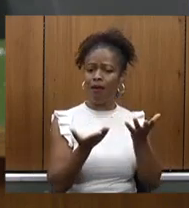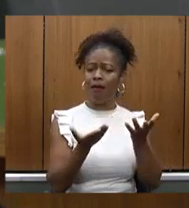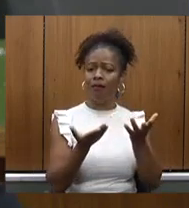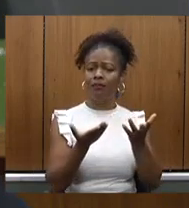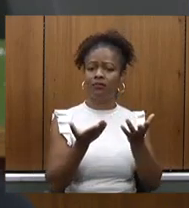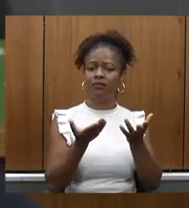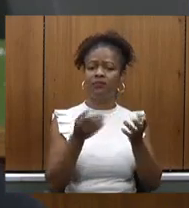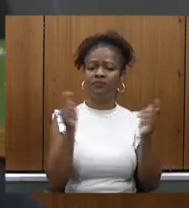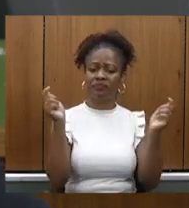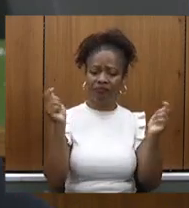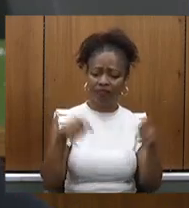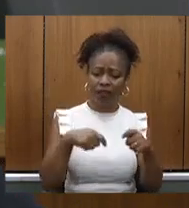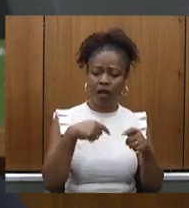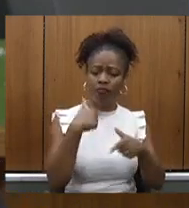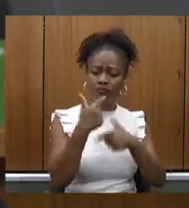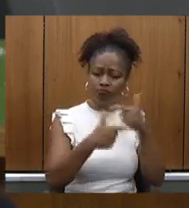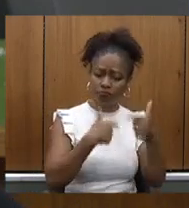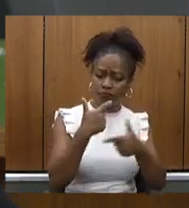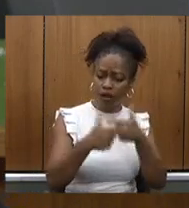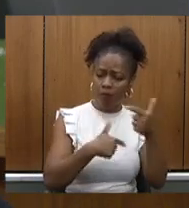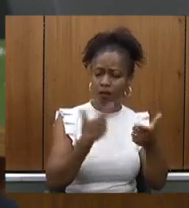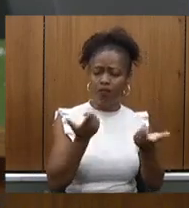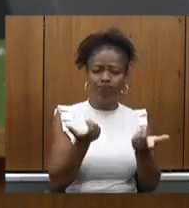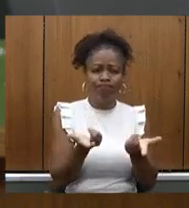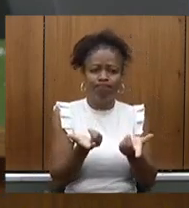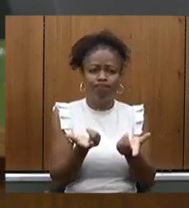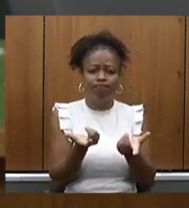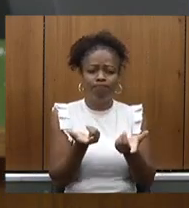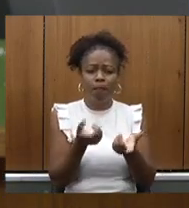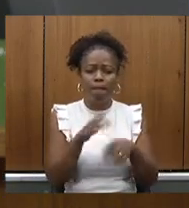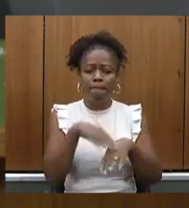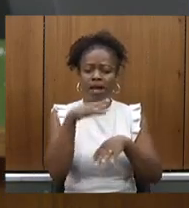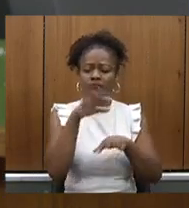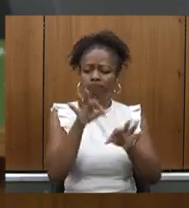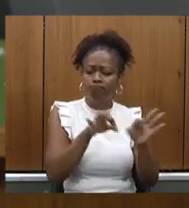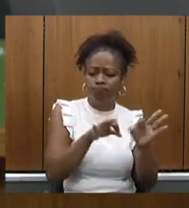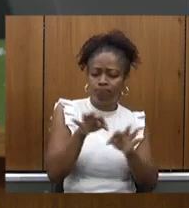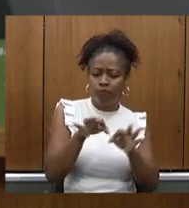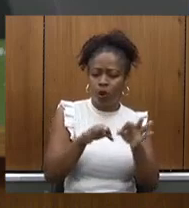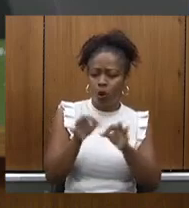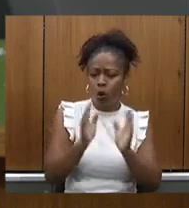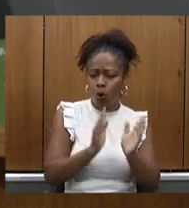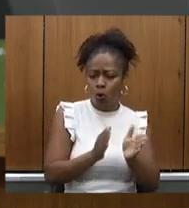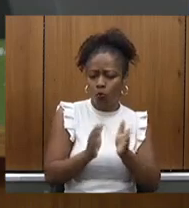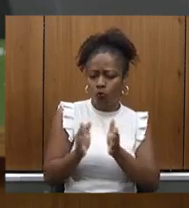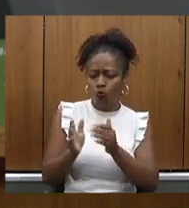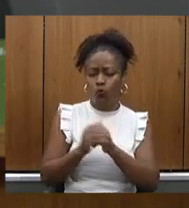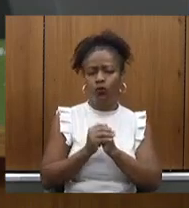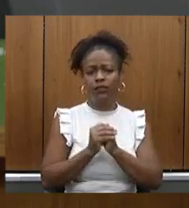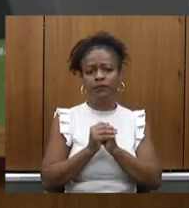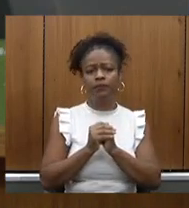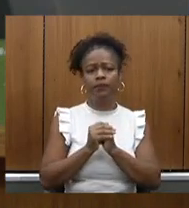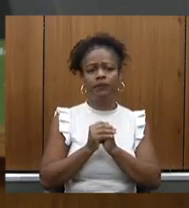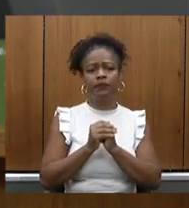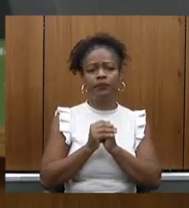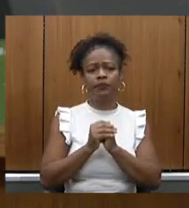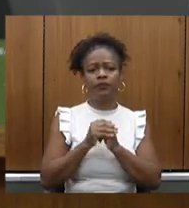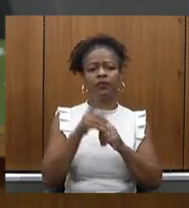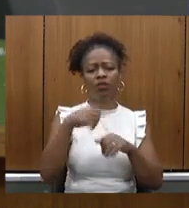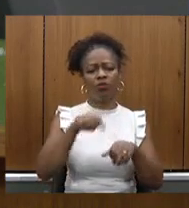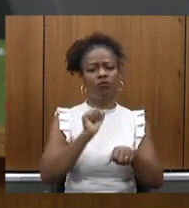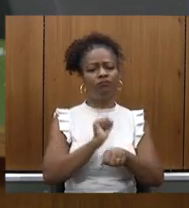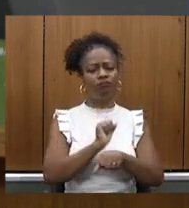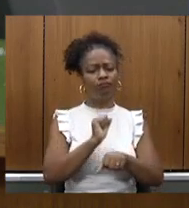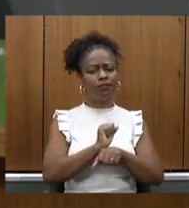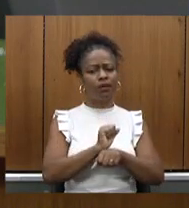mais com maior controle e a gente espera por exemplo que com cerca de um bilhão